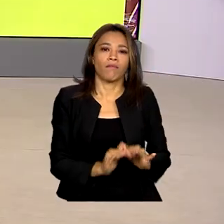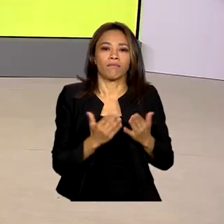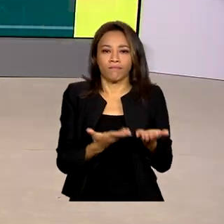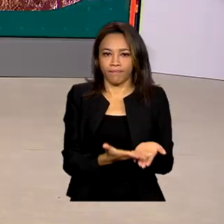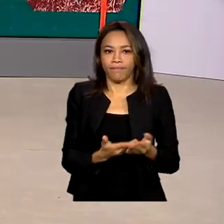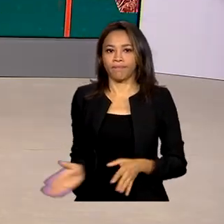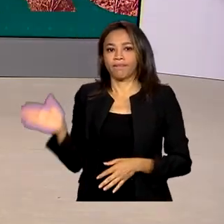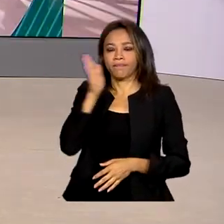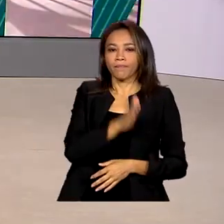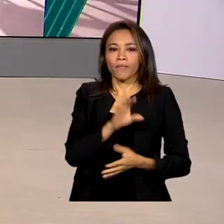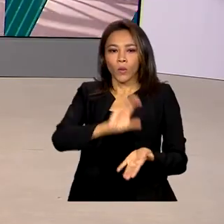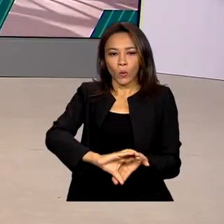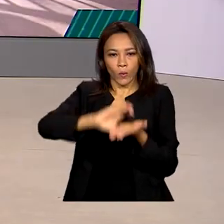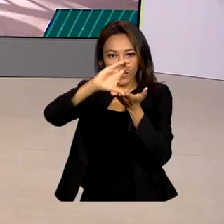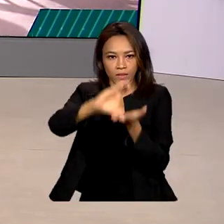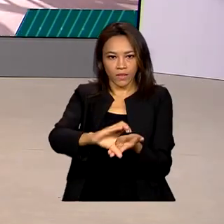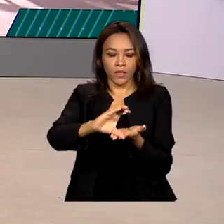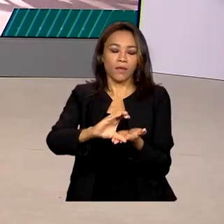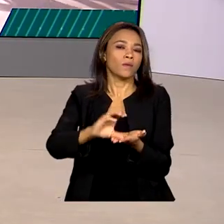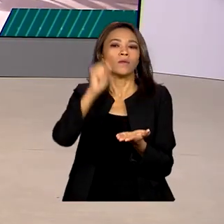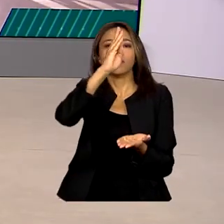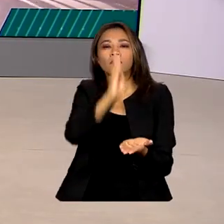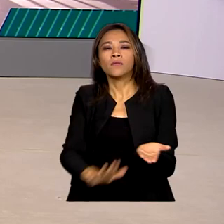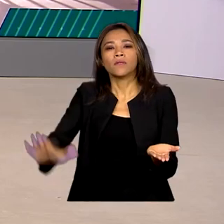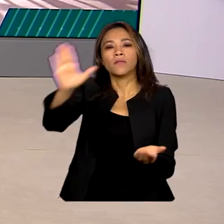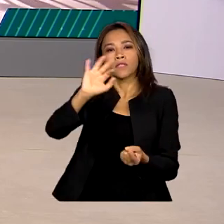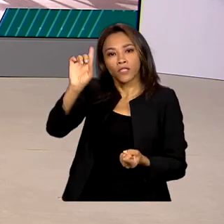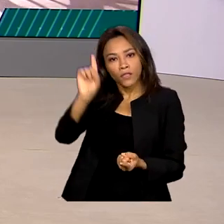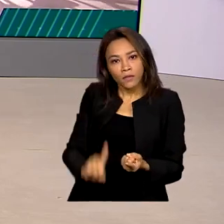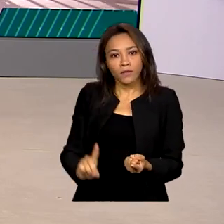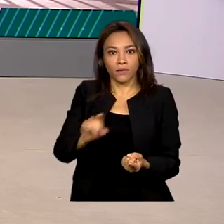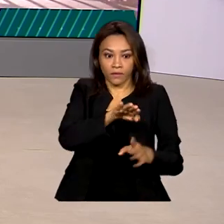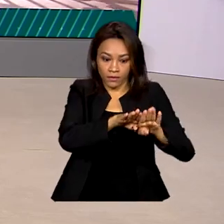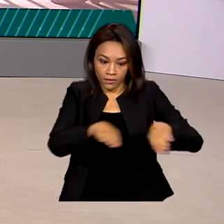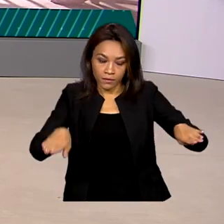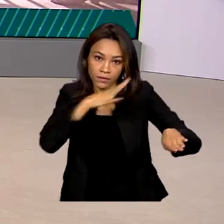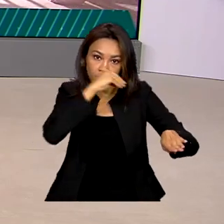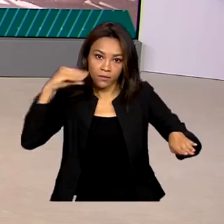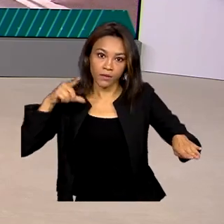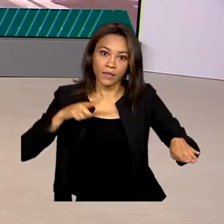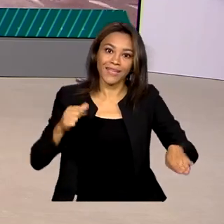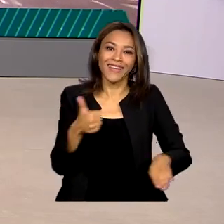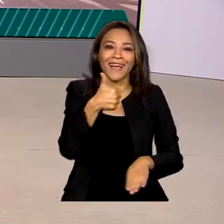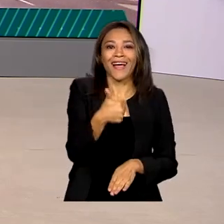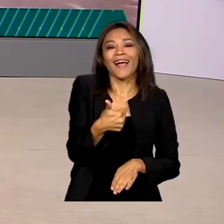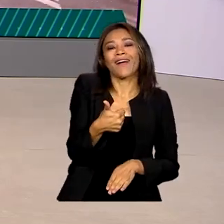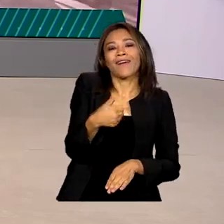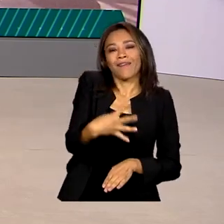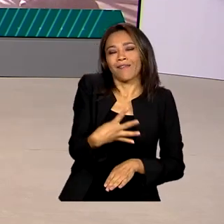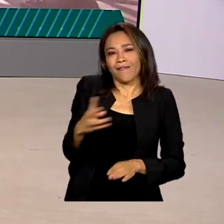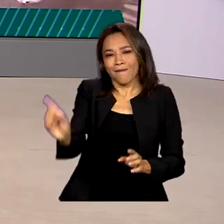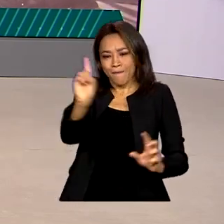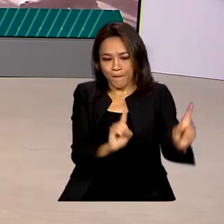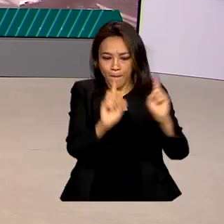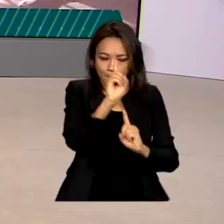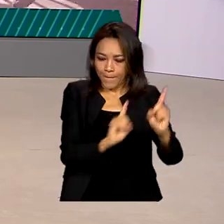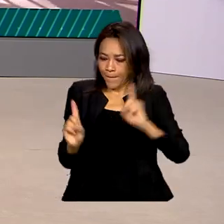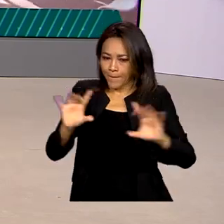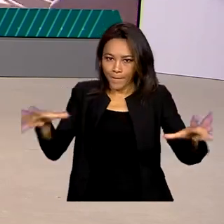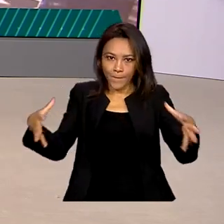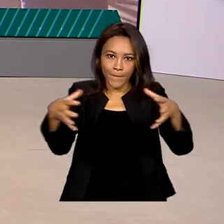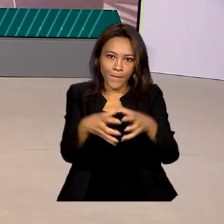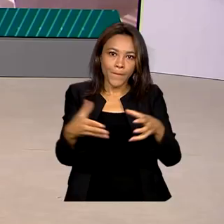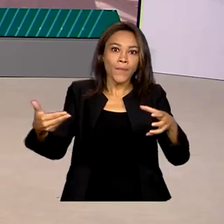Conselho Nacional dos Direitos da Criança e do Adolescente volta a contar com 14 representantes da sociedade civil. A